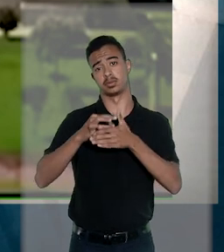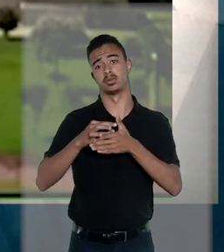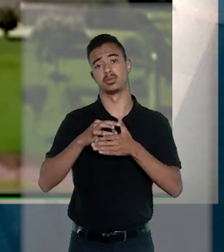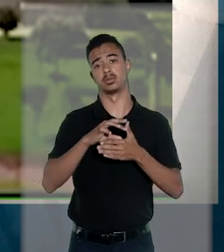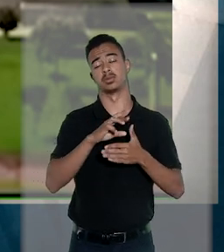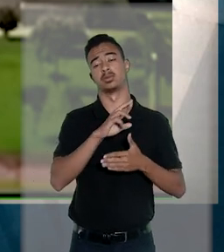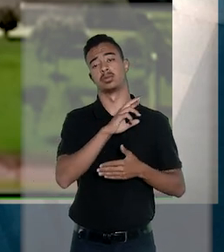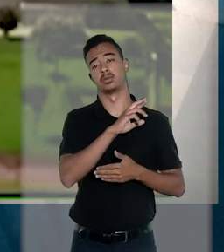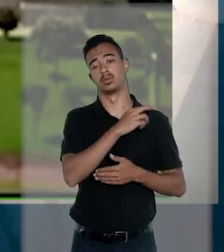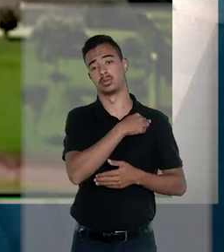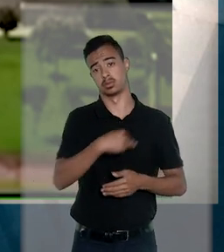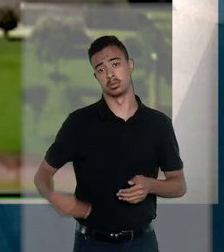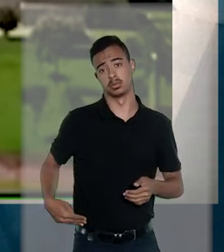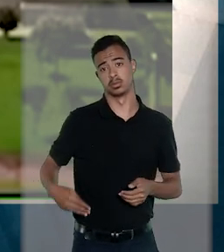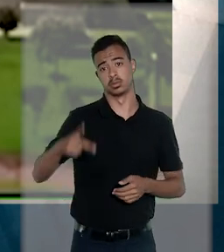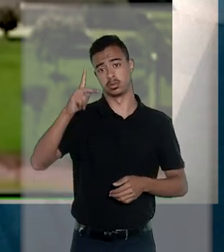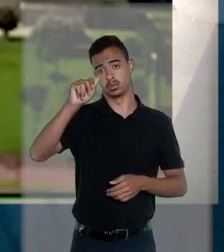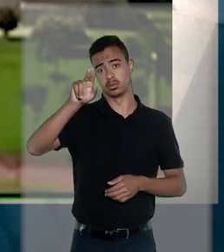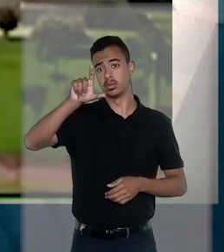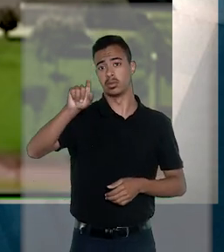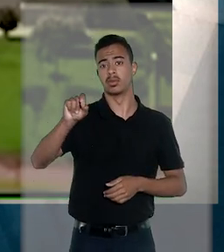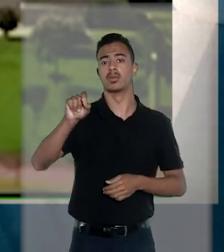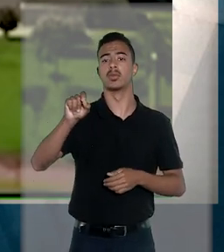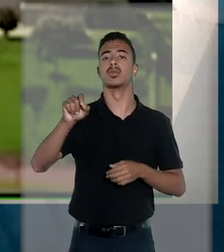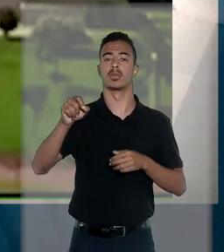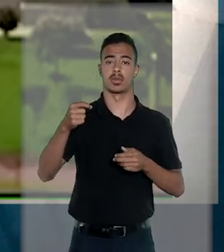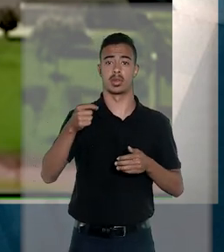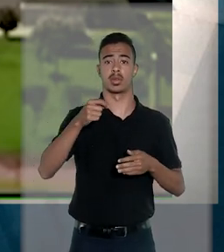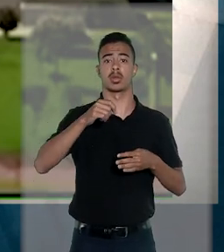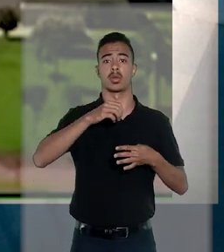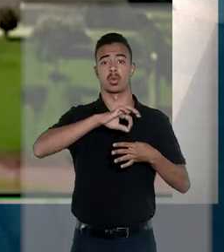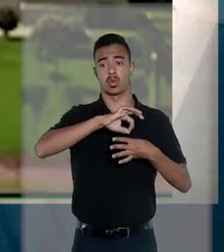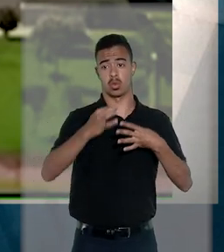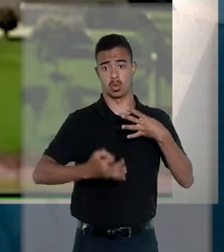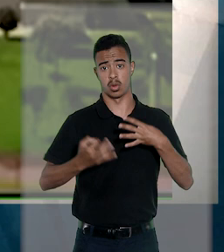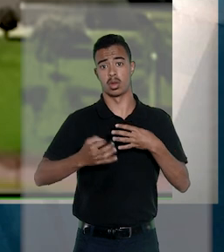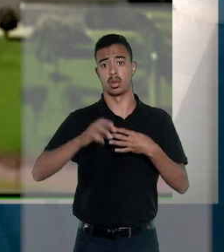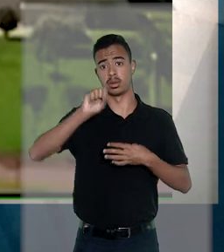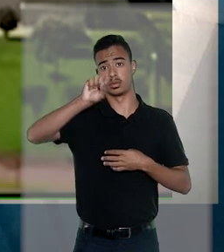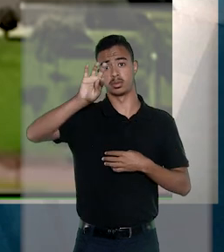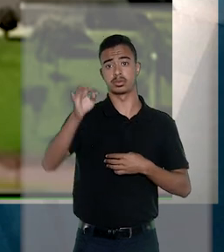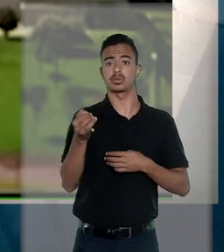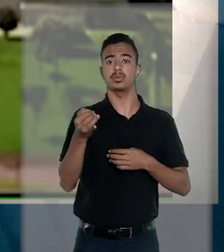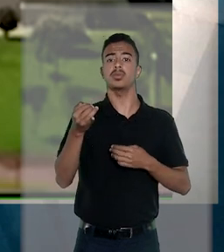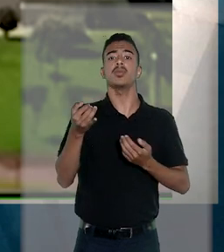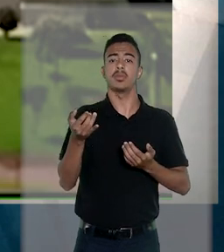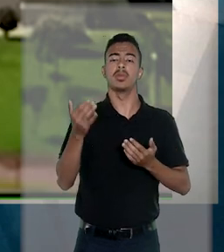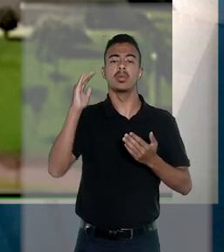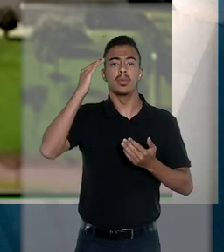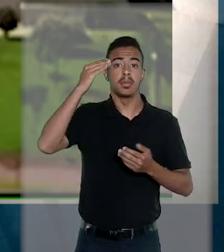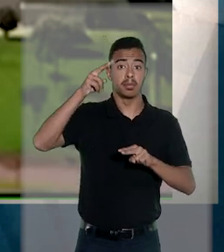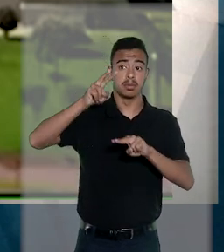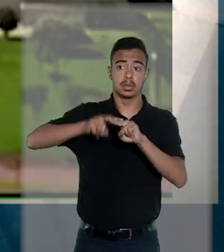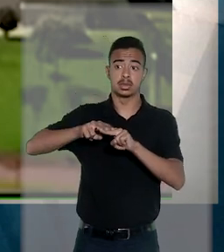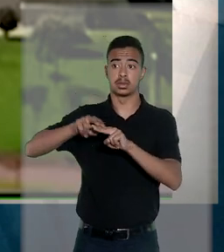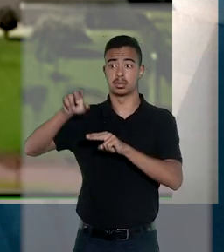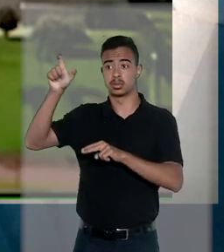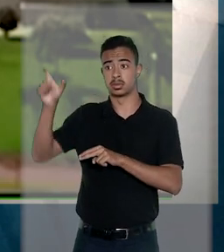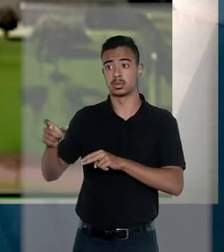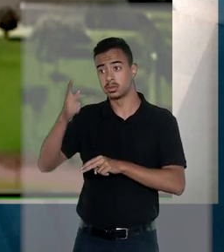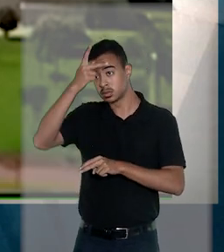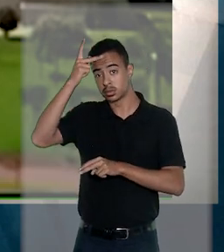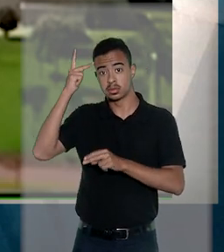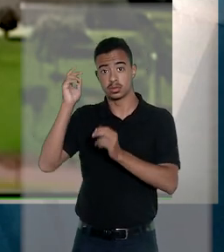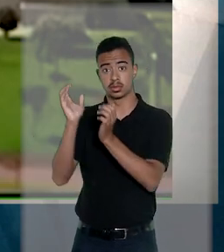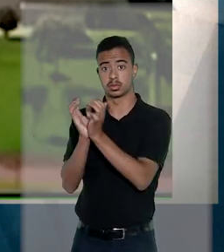habeas corpus, ministro Paulo de Tarso Sanseverino, ressaltou que a jurisprudência do STJ entende que a prisão civil por alimentos